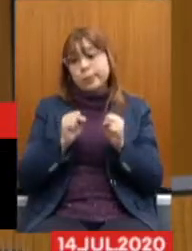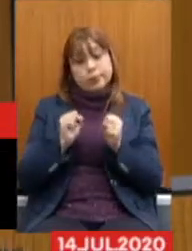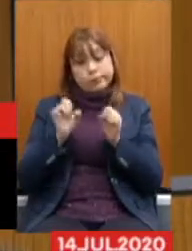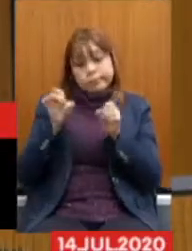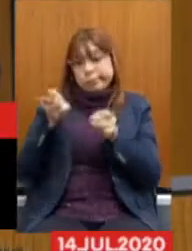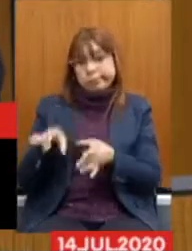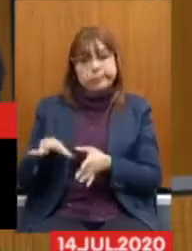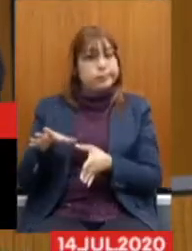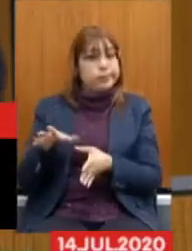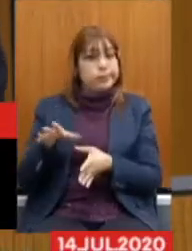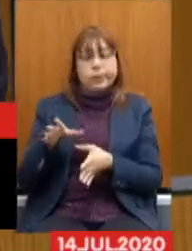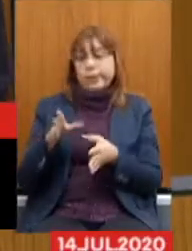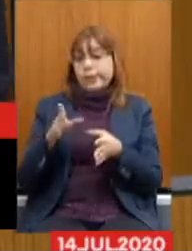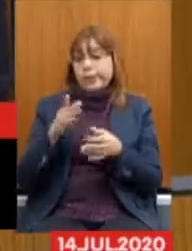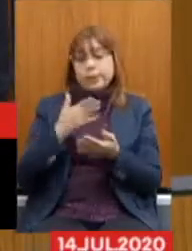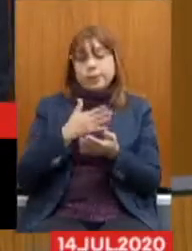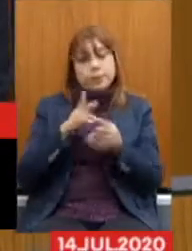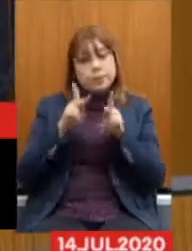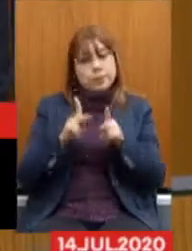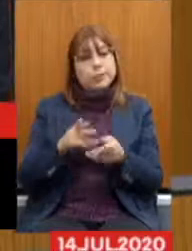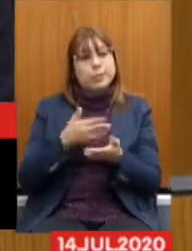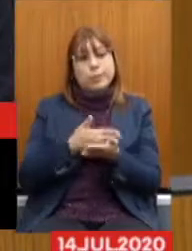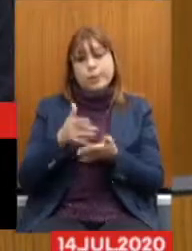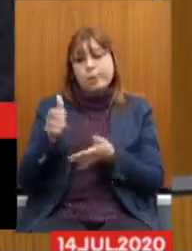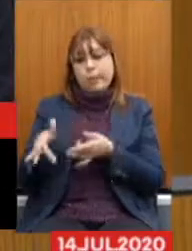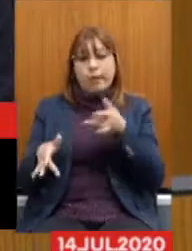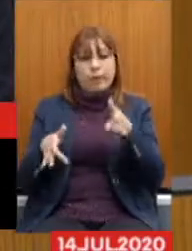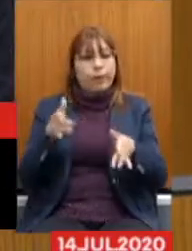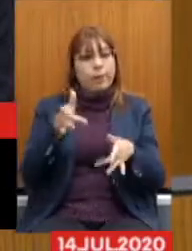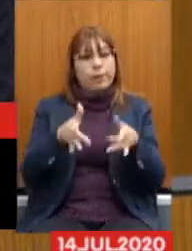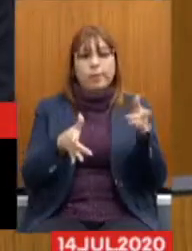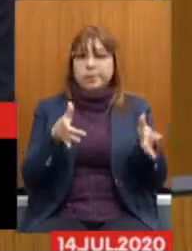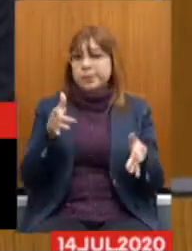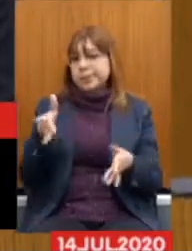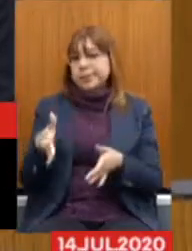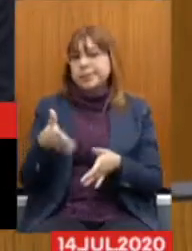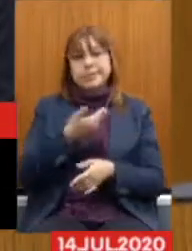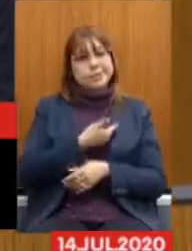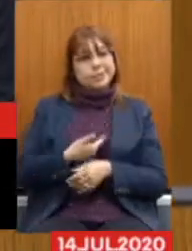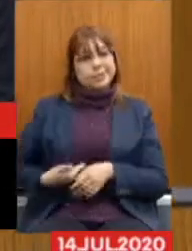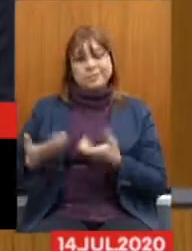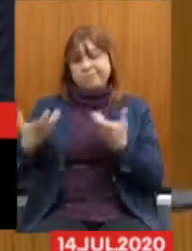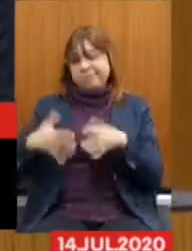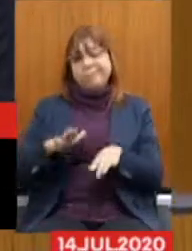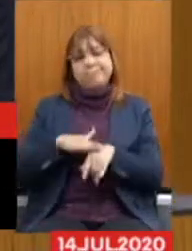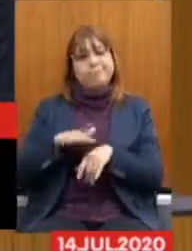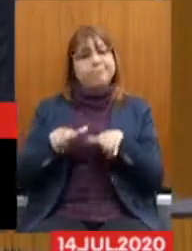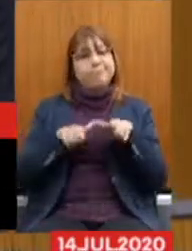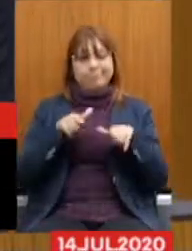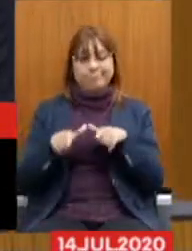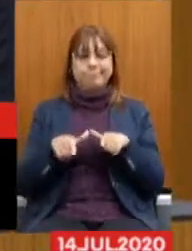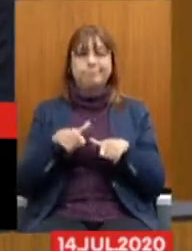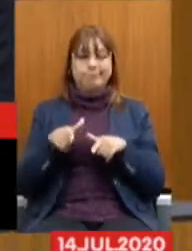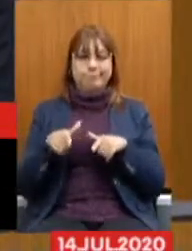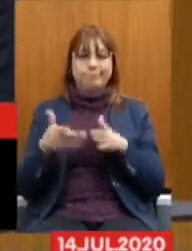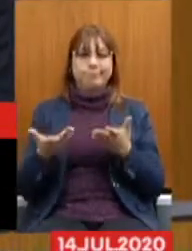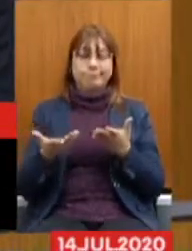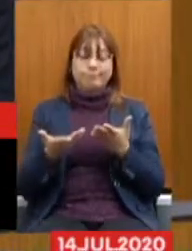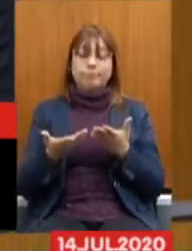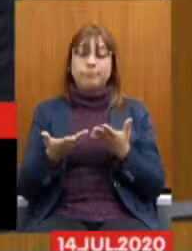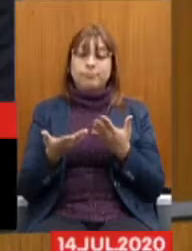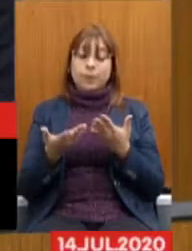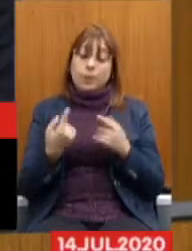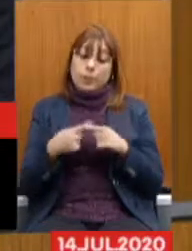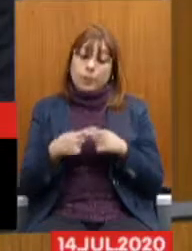desestimulado, com todas as consequências que dele advém, haja vista que